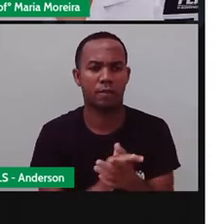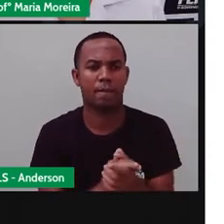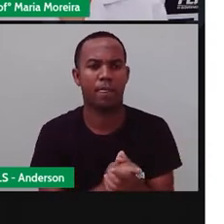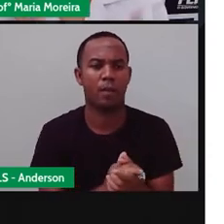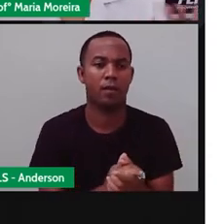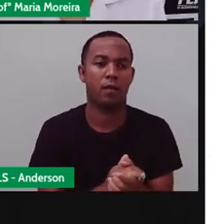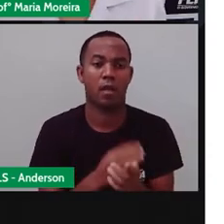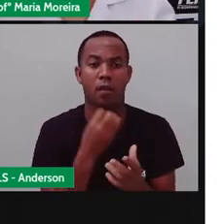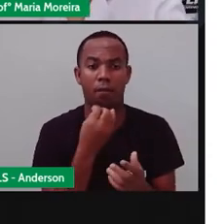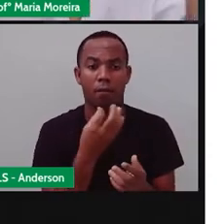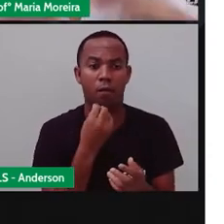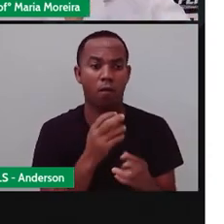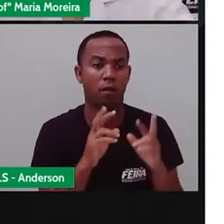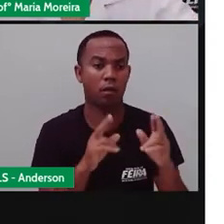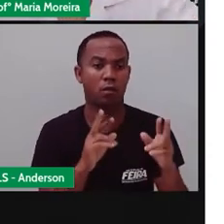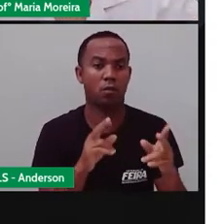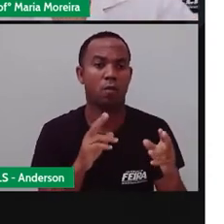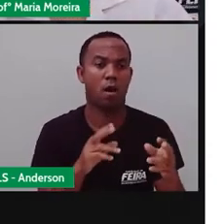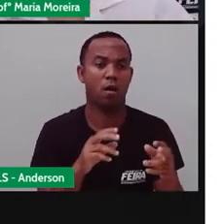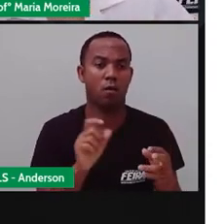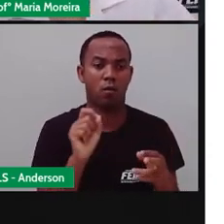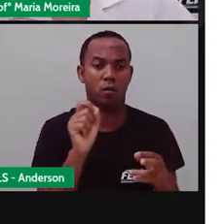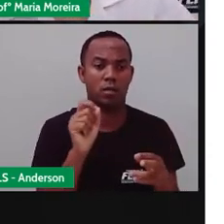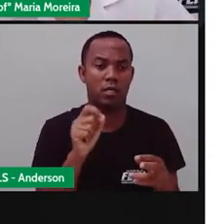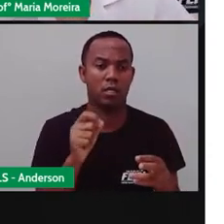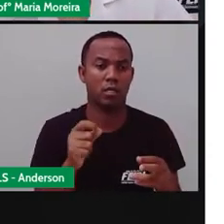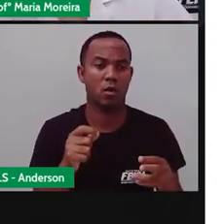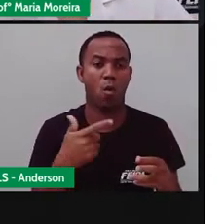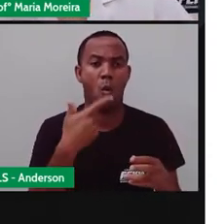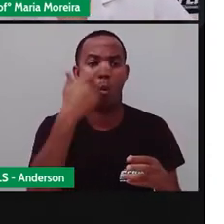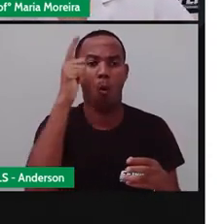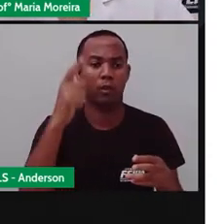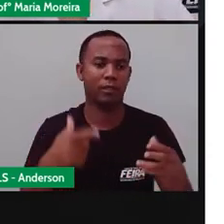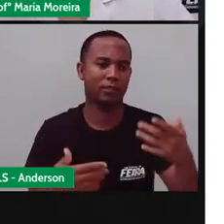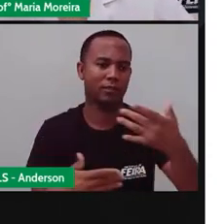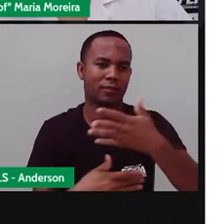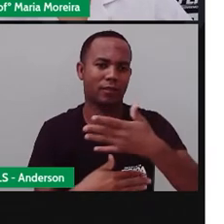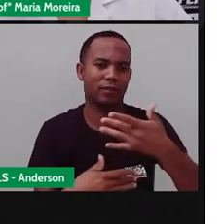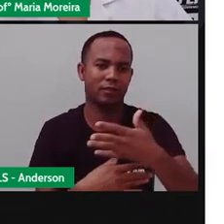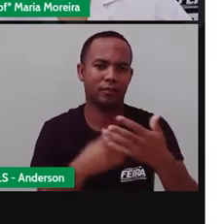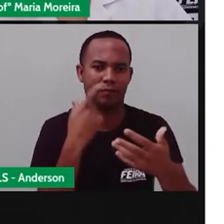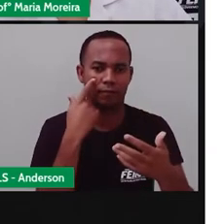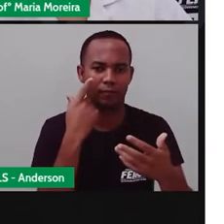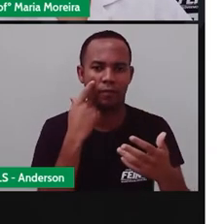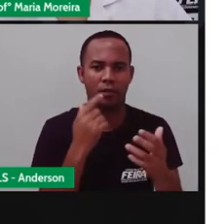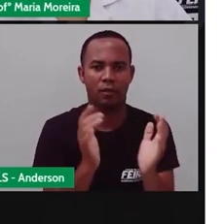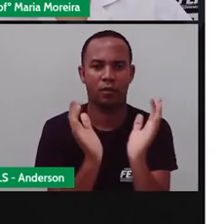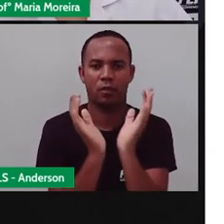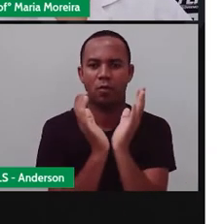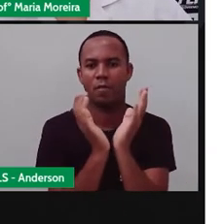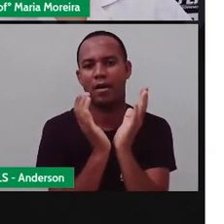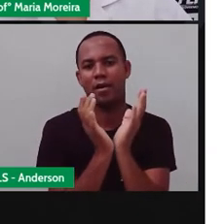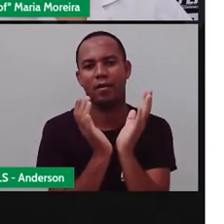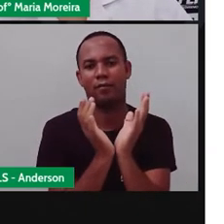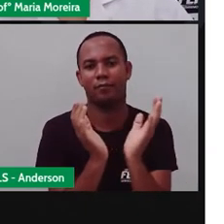nova. É como se fosse uma feira um pouco menor. Uma feira de Santana um pouco menor. Olha o Tomba e Anderson, como você gosta.